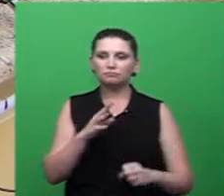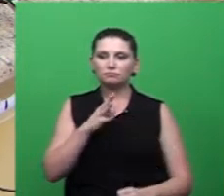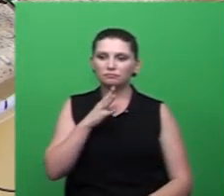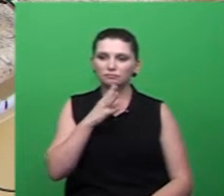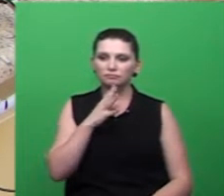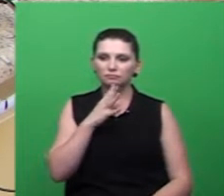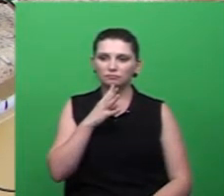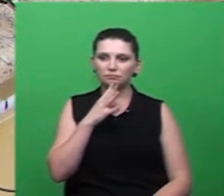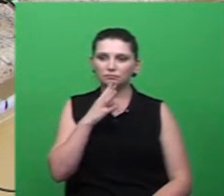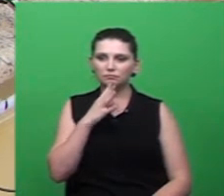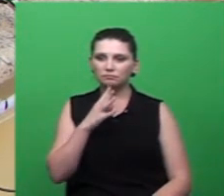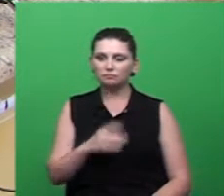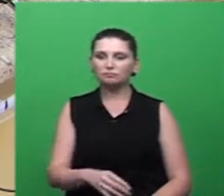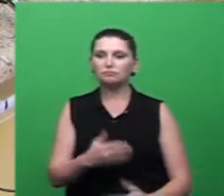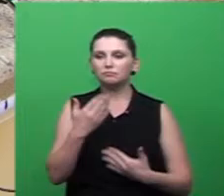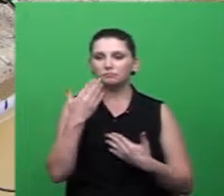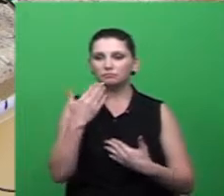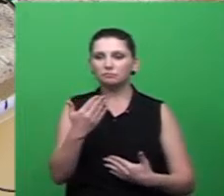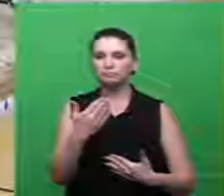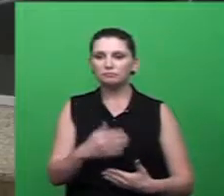secretaria né muito obrigado